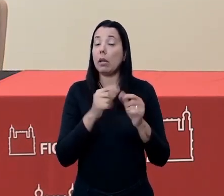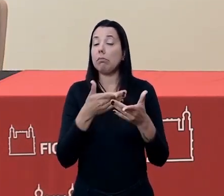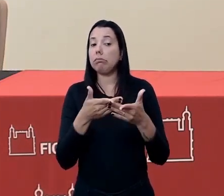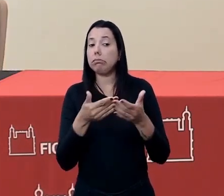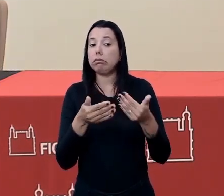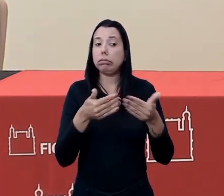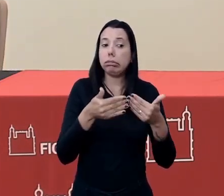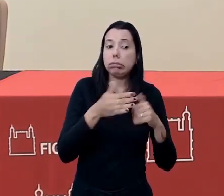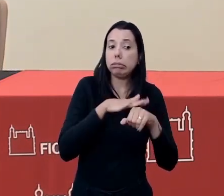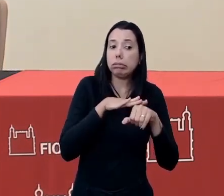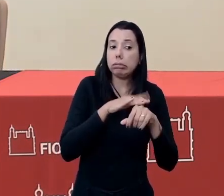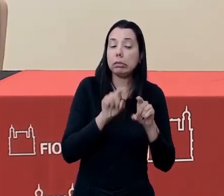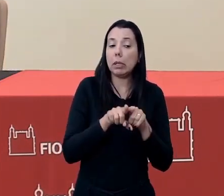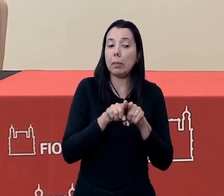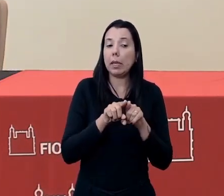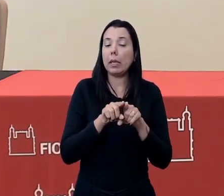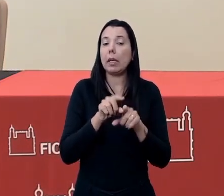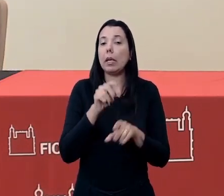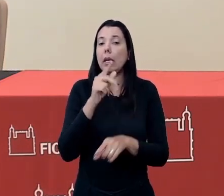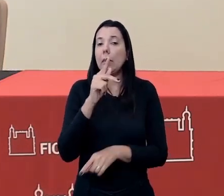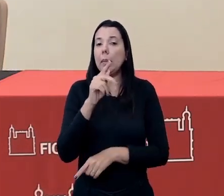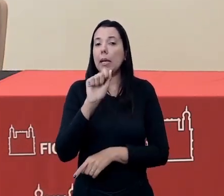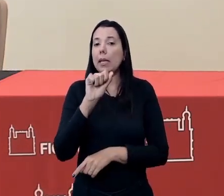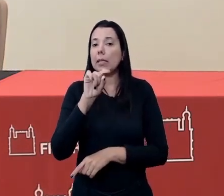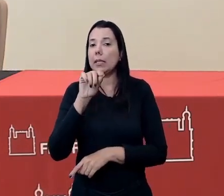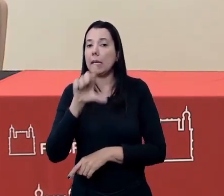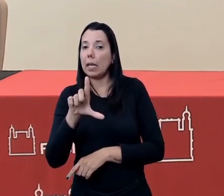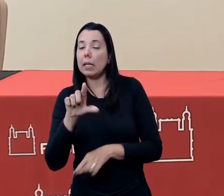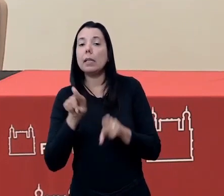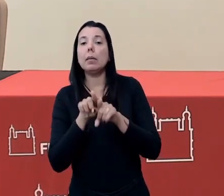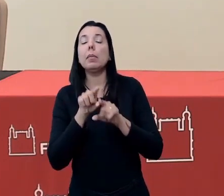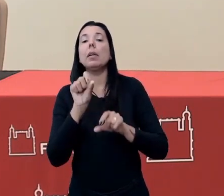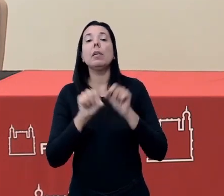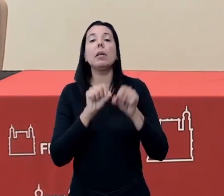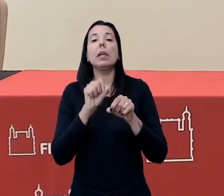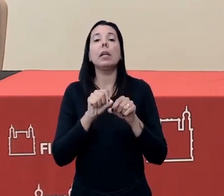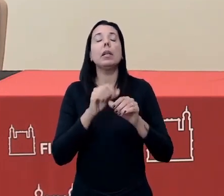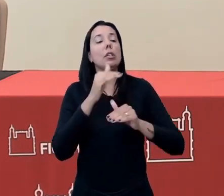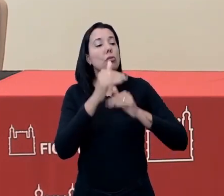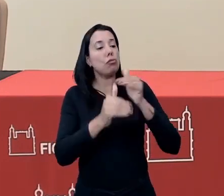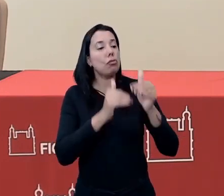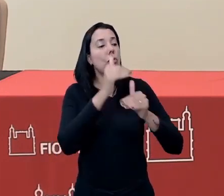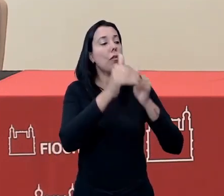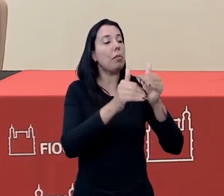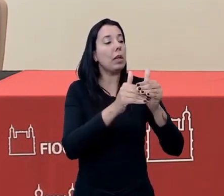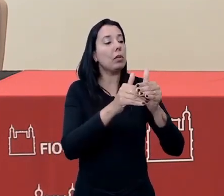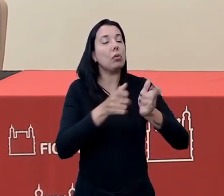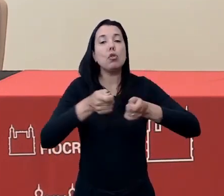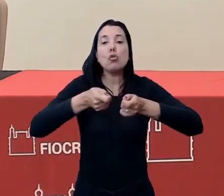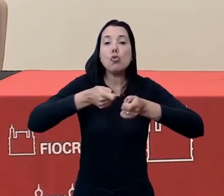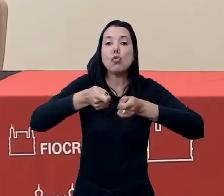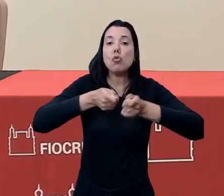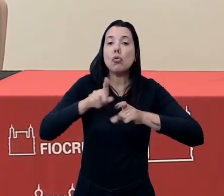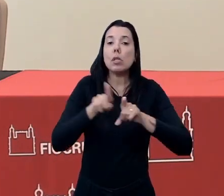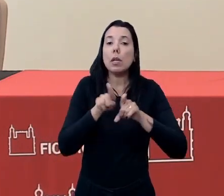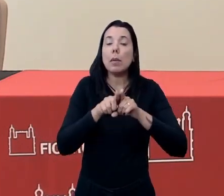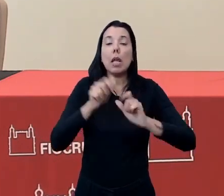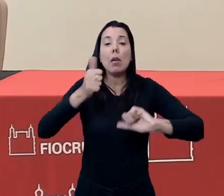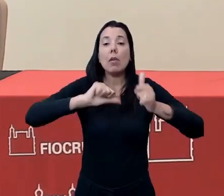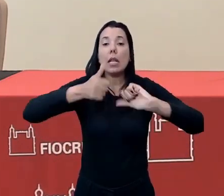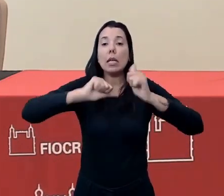articulado, não só pelo Qualis APS, que é um projeto que a gente coordena para o desenvolvimento de monitoramento e